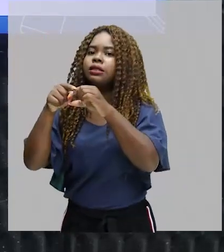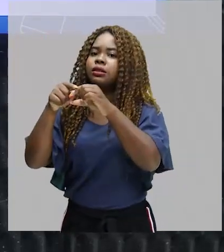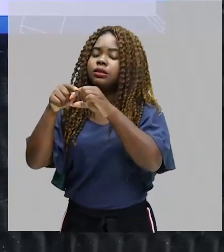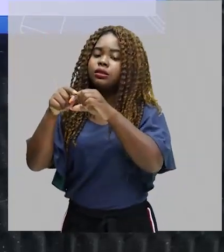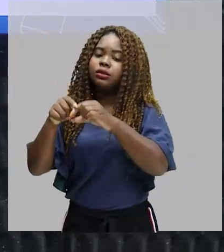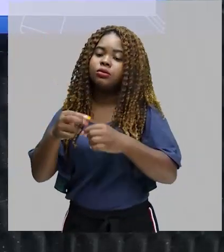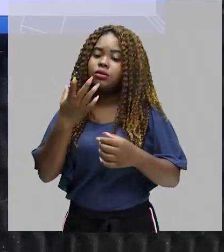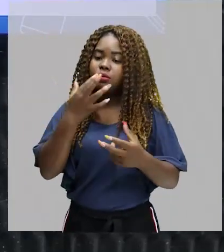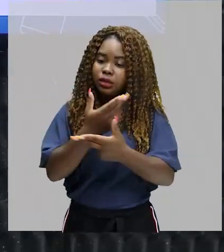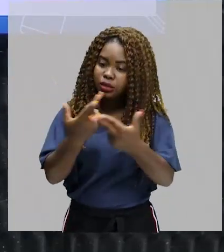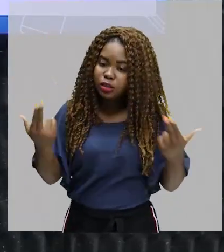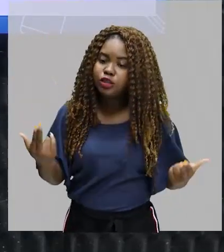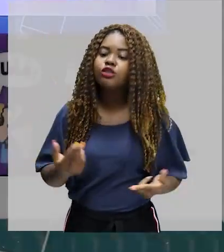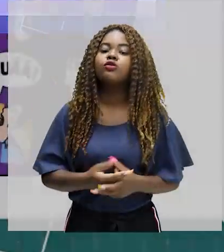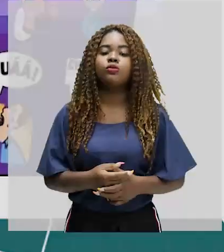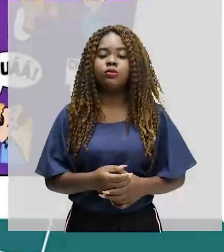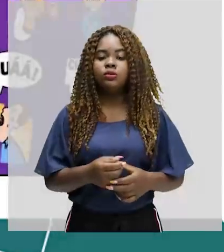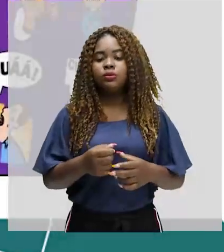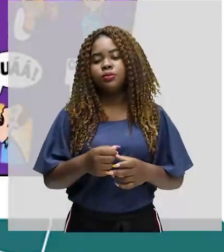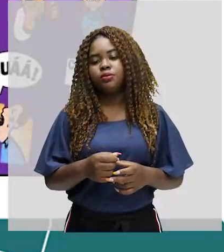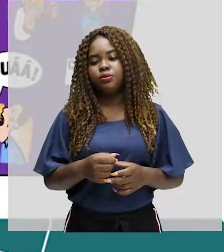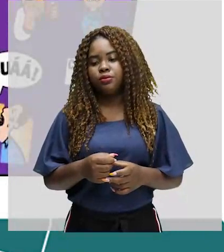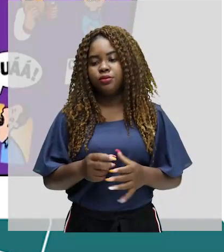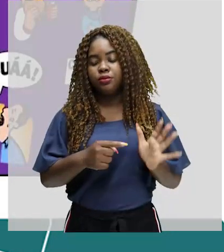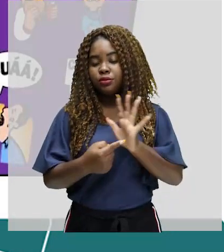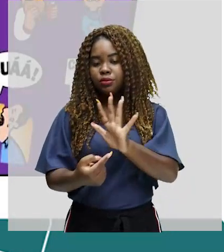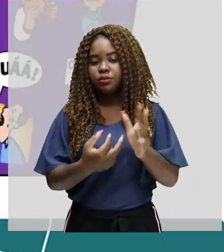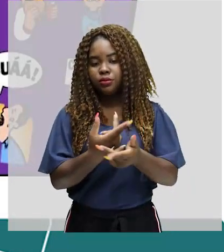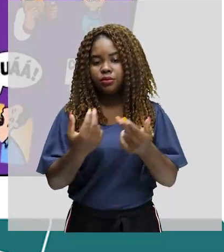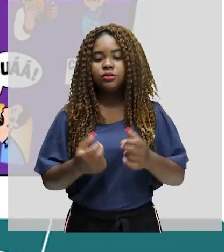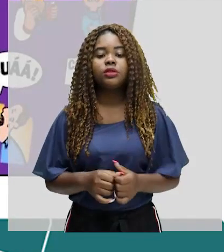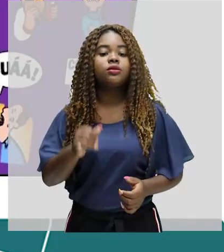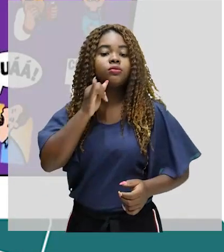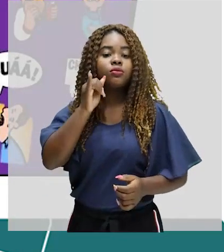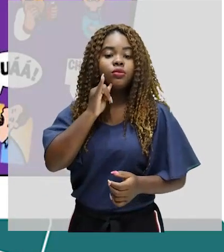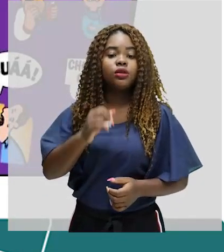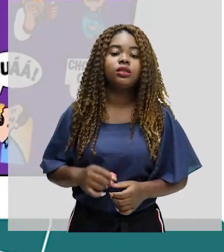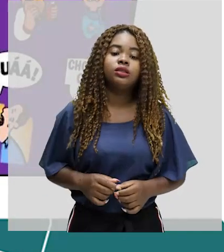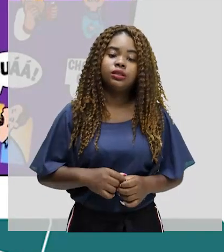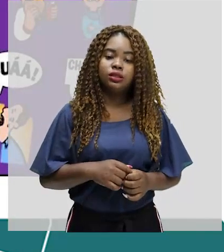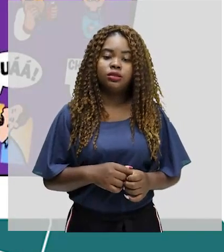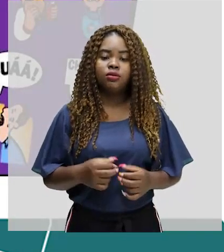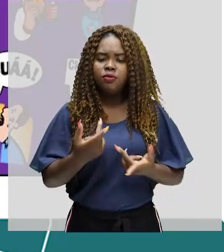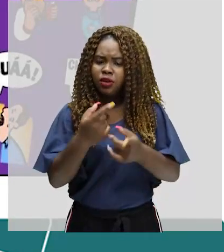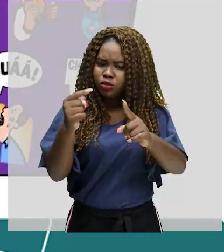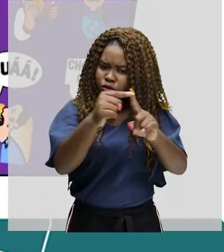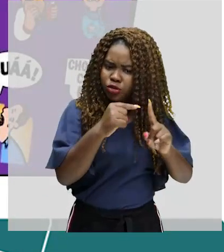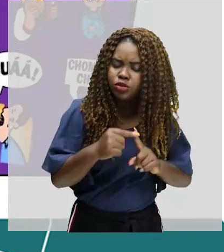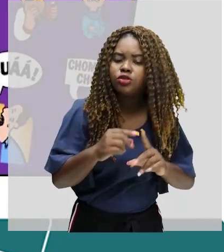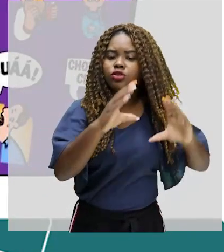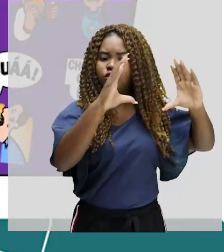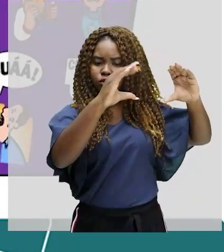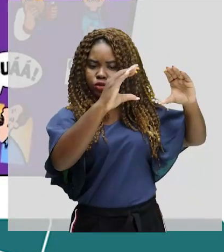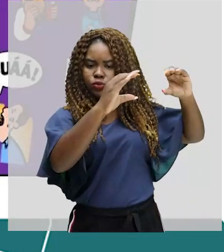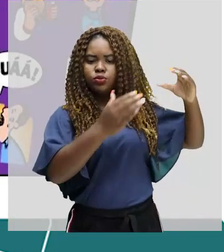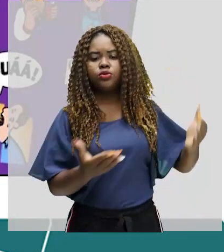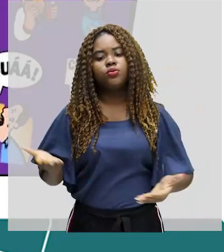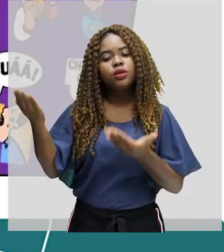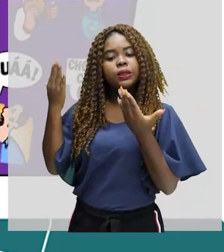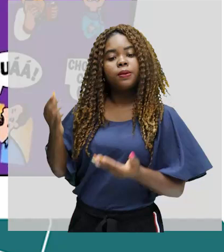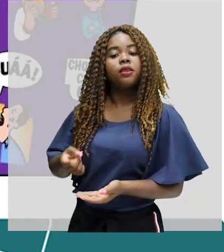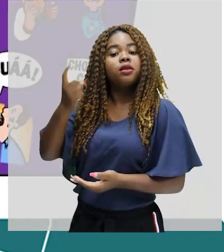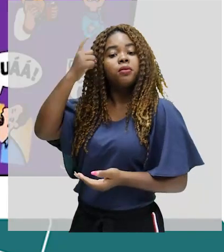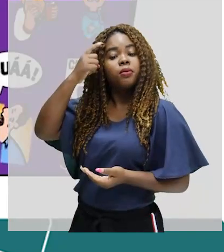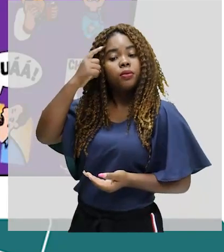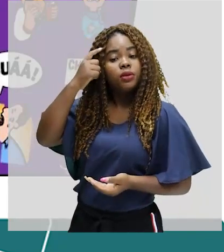HQ. Aqui, por exemplo, nós temos os balões de fala, inúmeros tipos de balões, né? Balão de pensamento, o